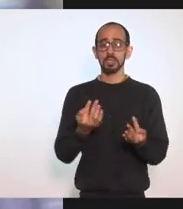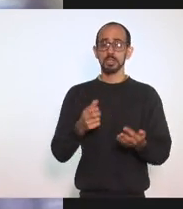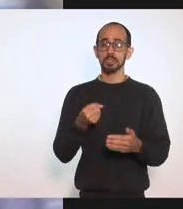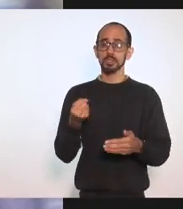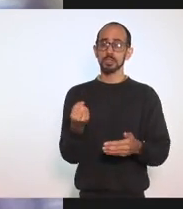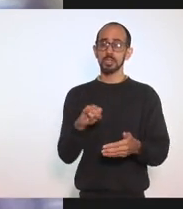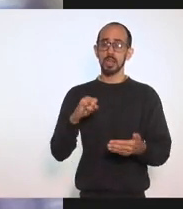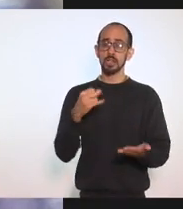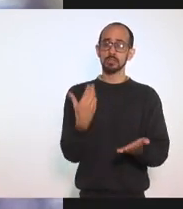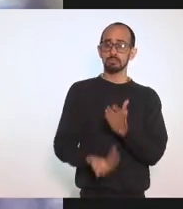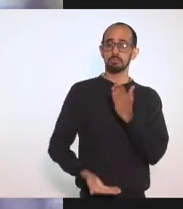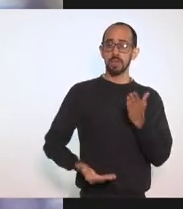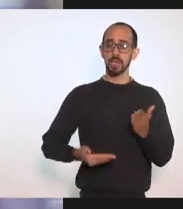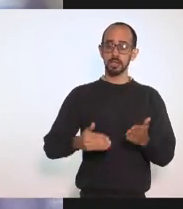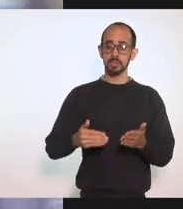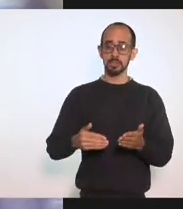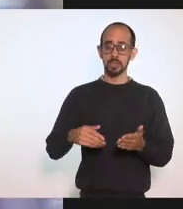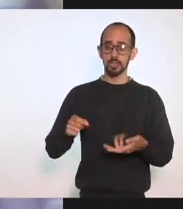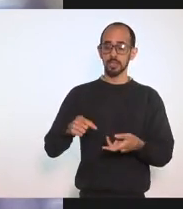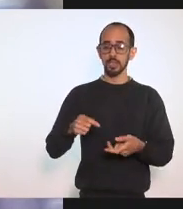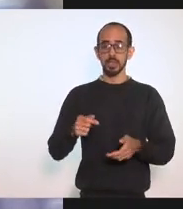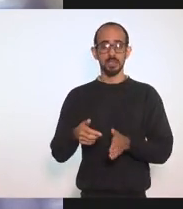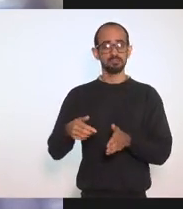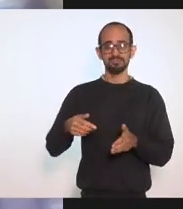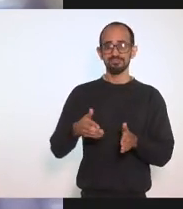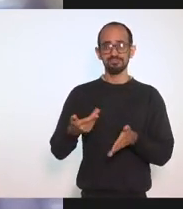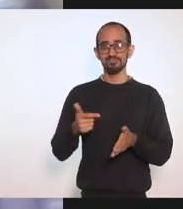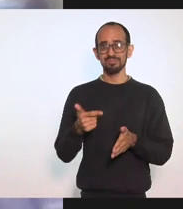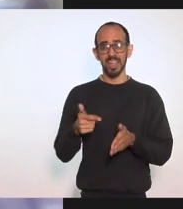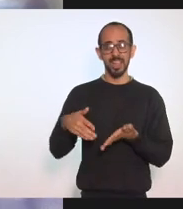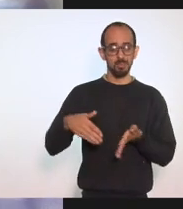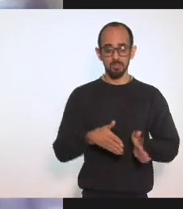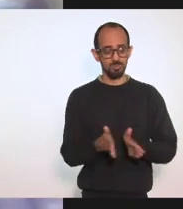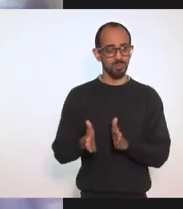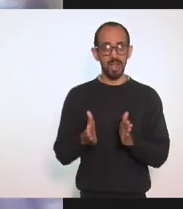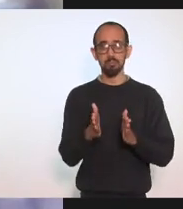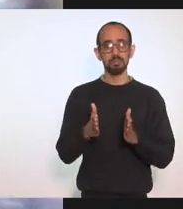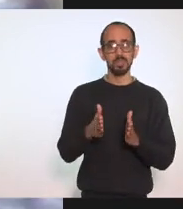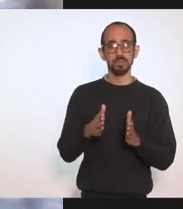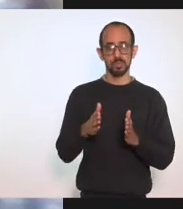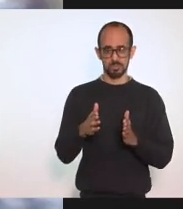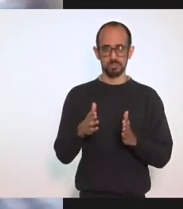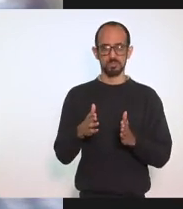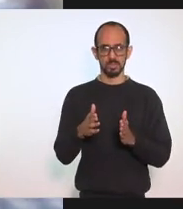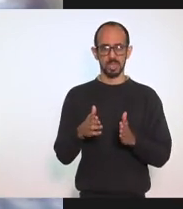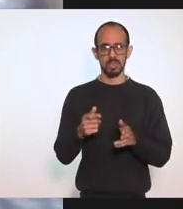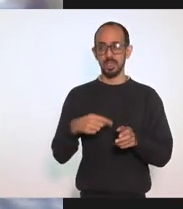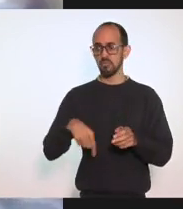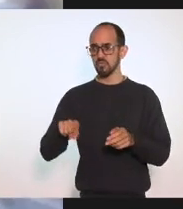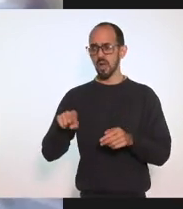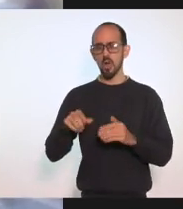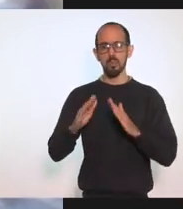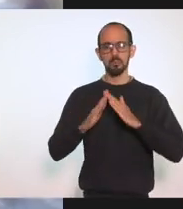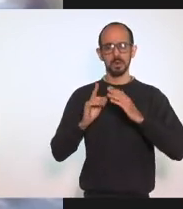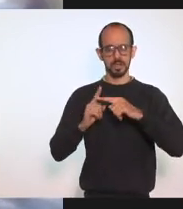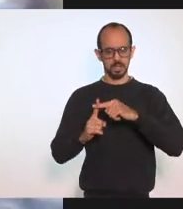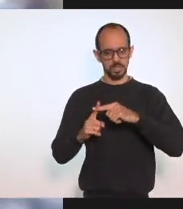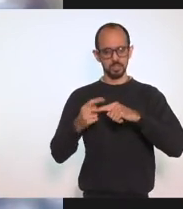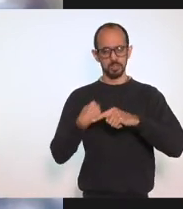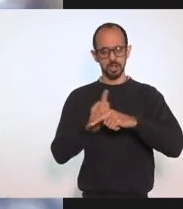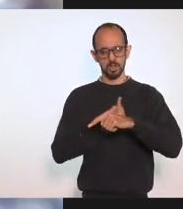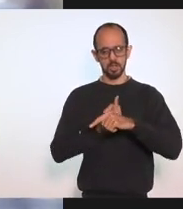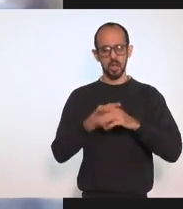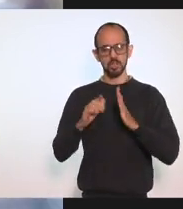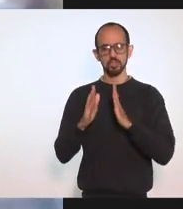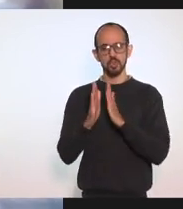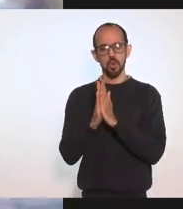Entes queridos Ficam Desnorteadas Desamparadas Tristes E vão A igreja Normalmente Para que a gente Possa orar Para